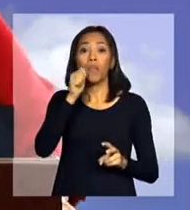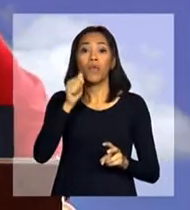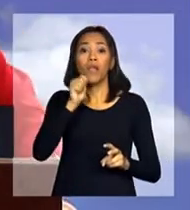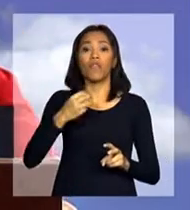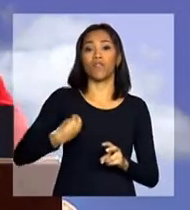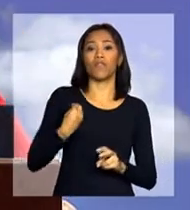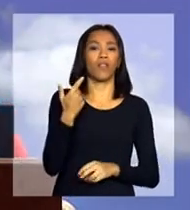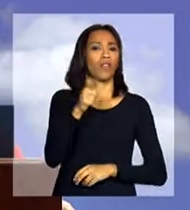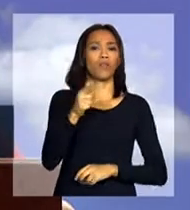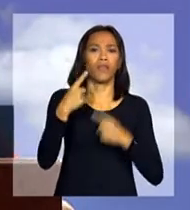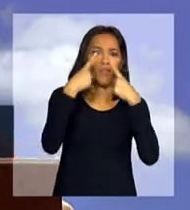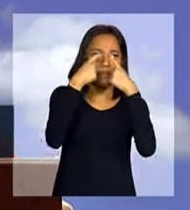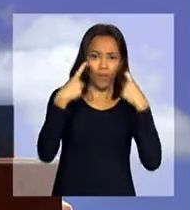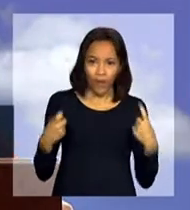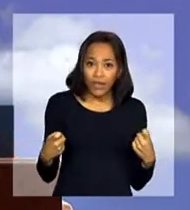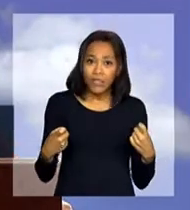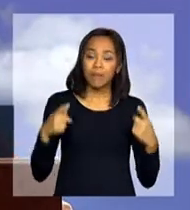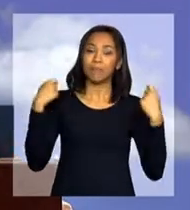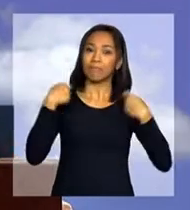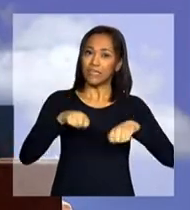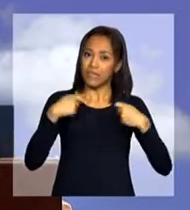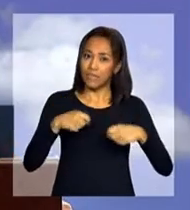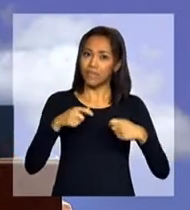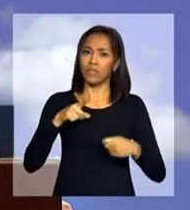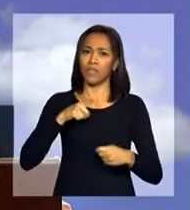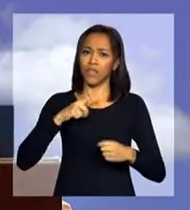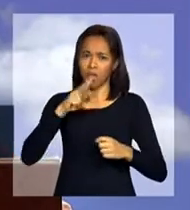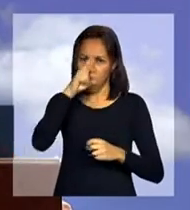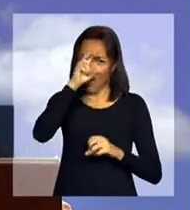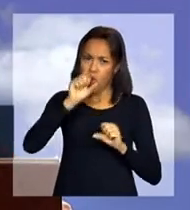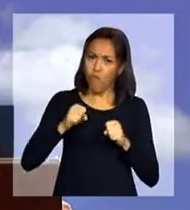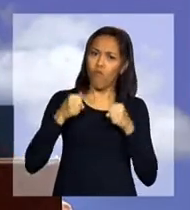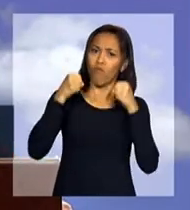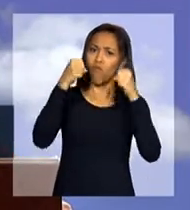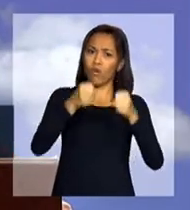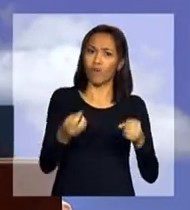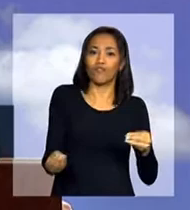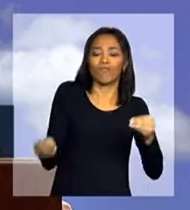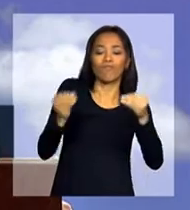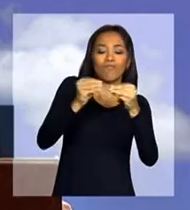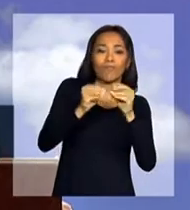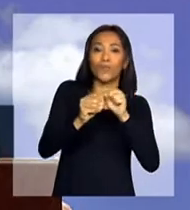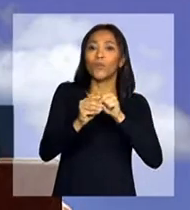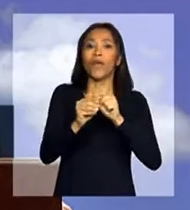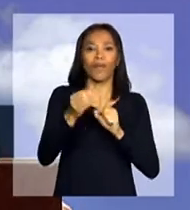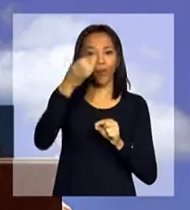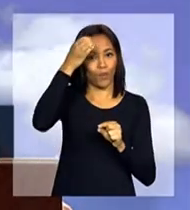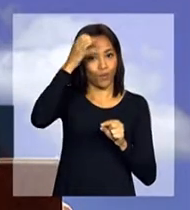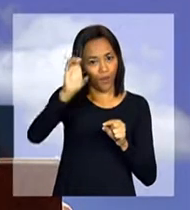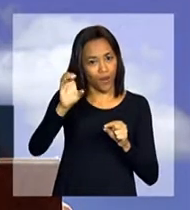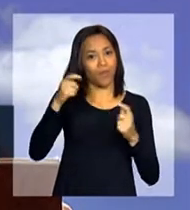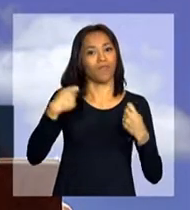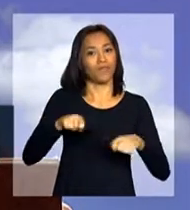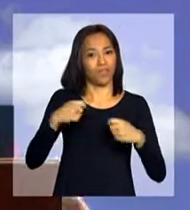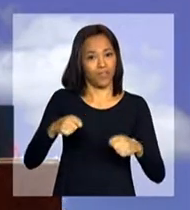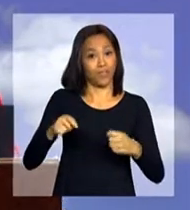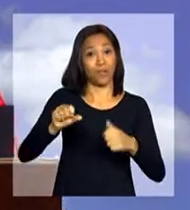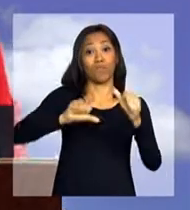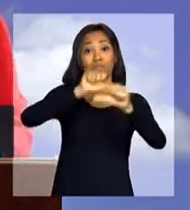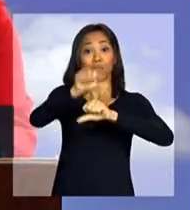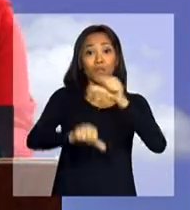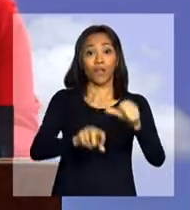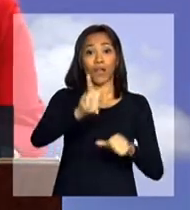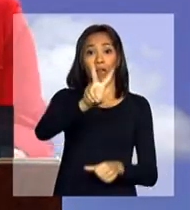tem de ter também um forte componente cultural. Ele tem de mudar valores e,